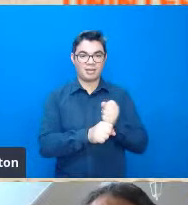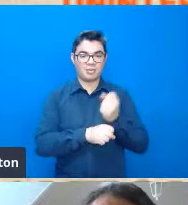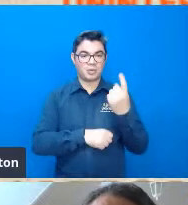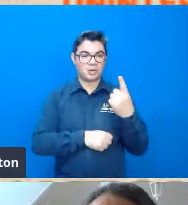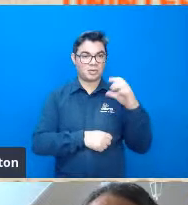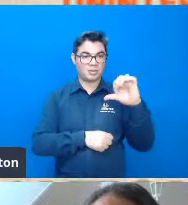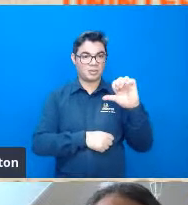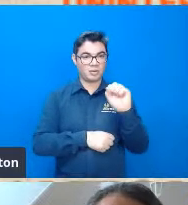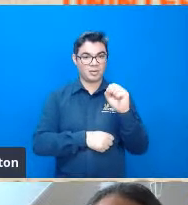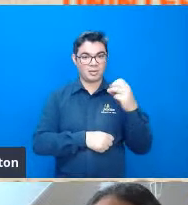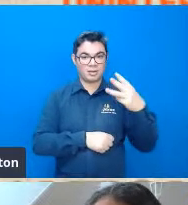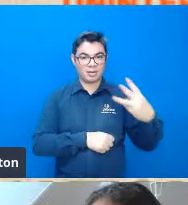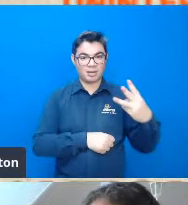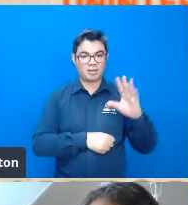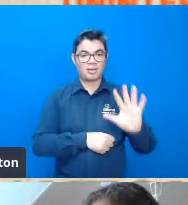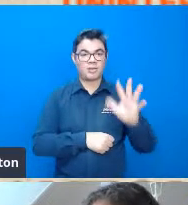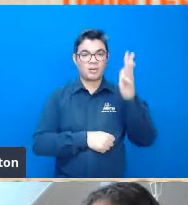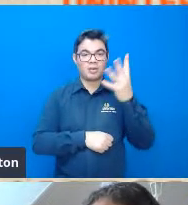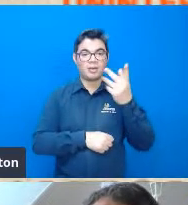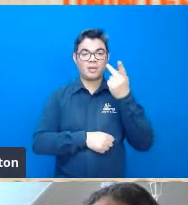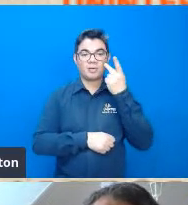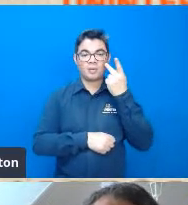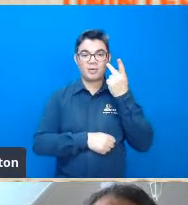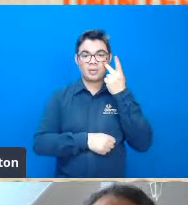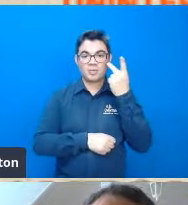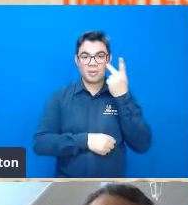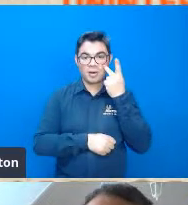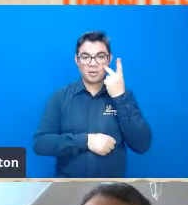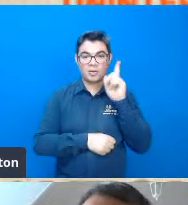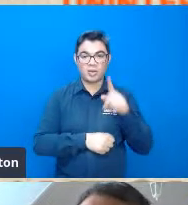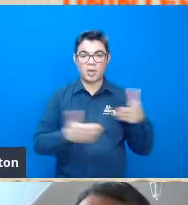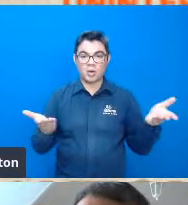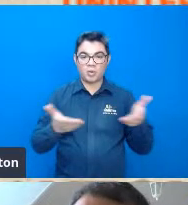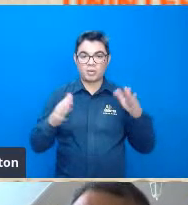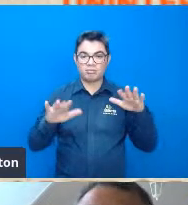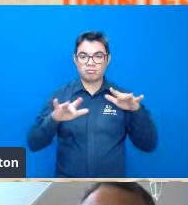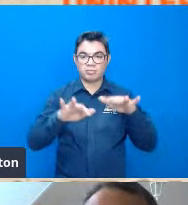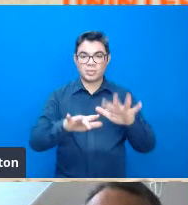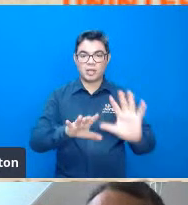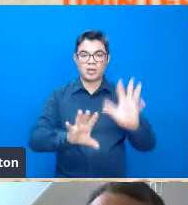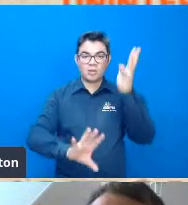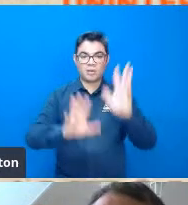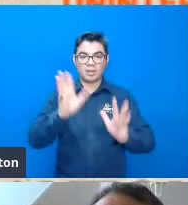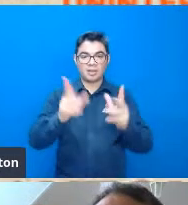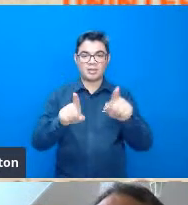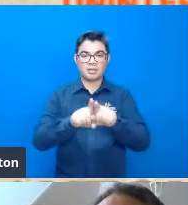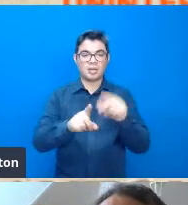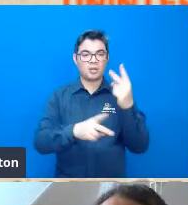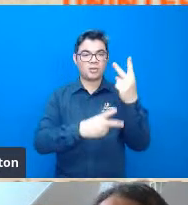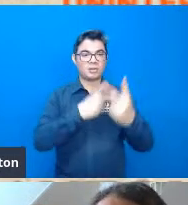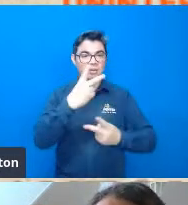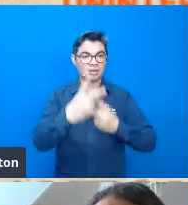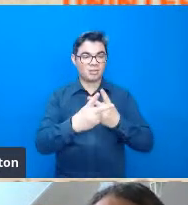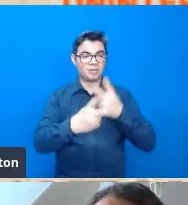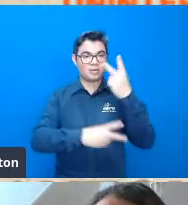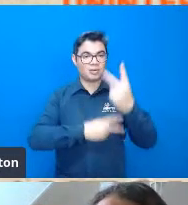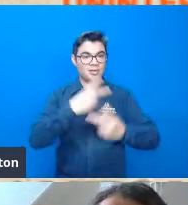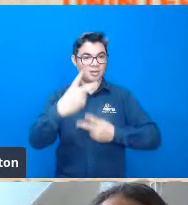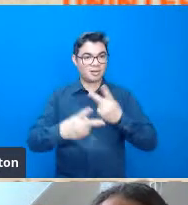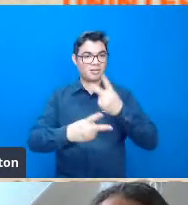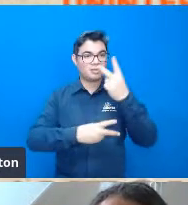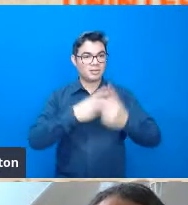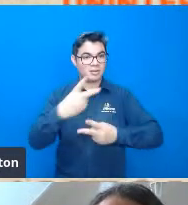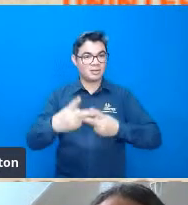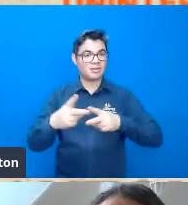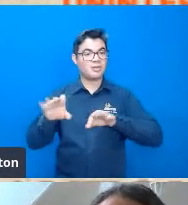geografia física e que ocorre continuamente até os dias de hoje de forma bianual então a cada dois anos o Cristofoletti ele